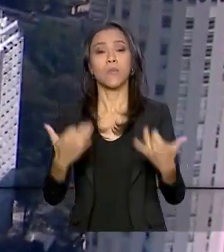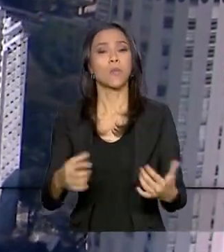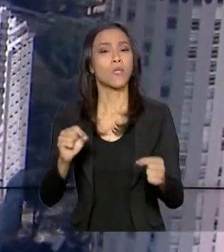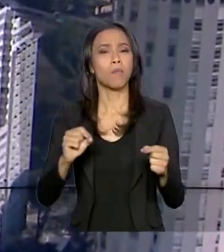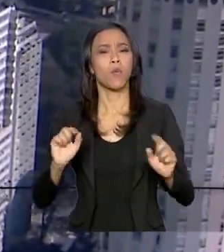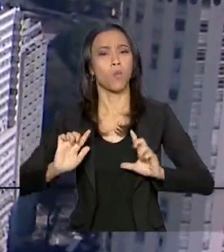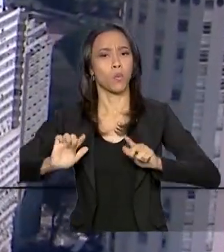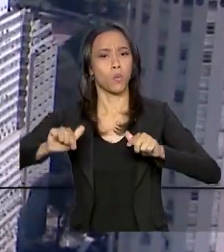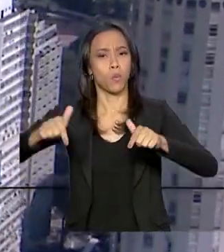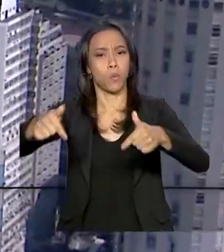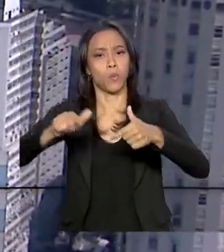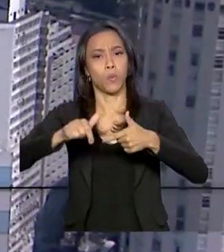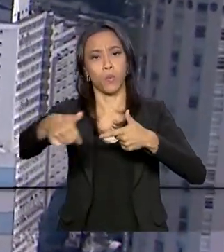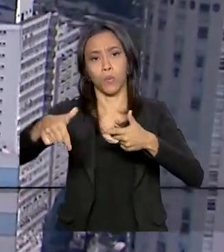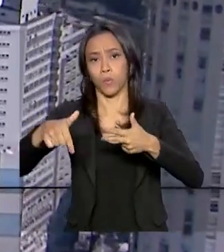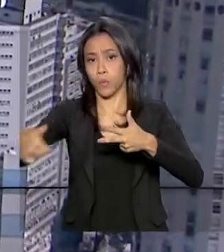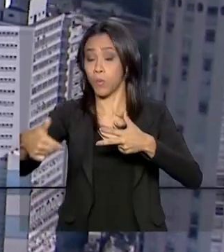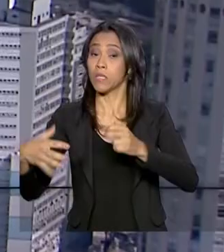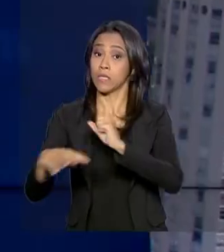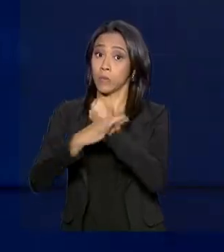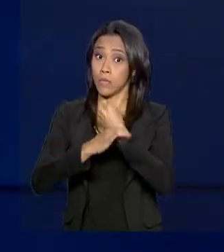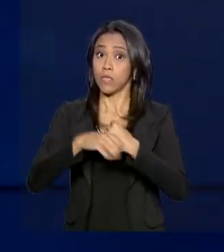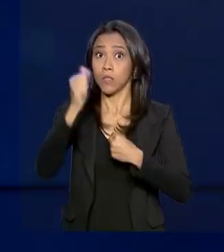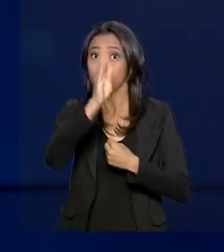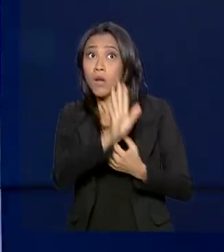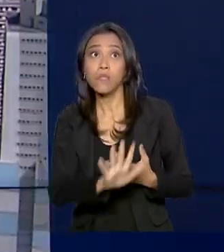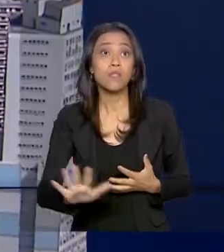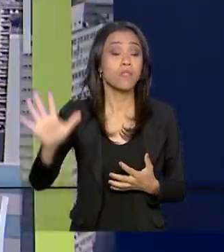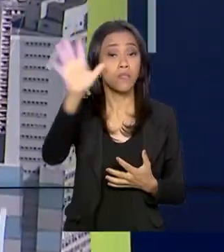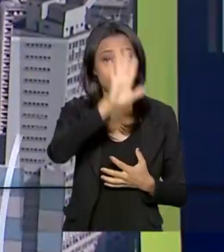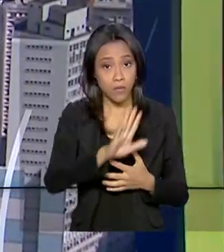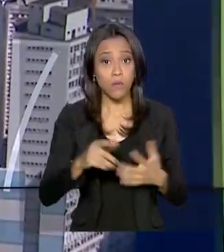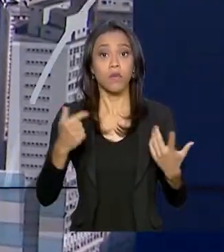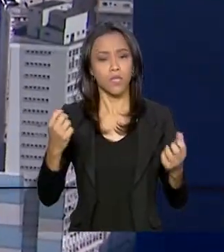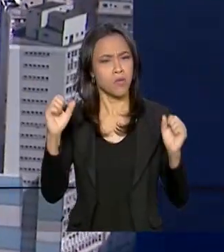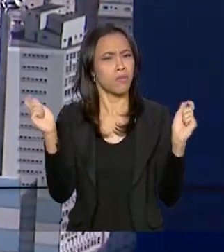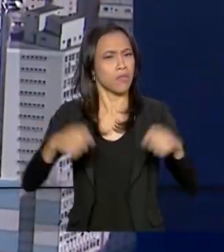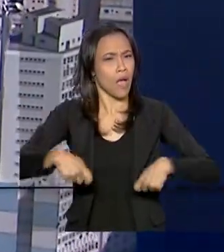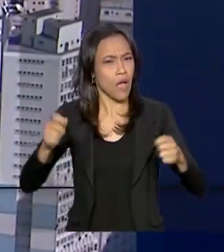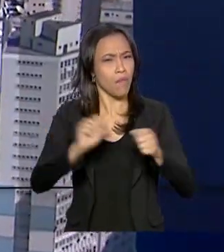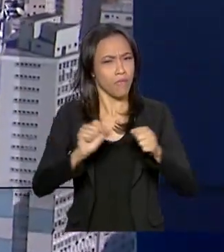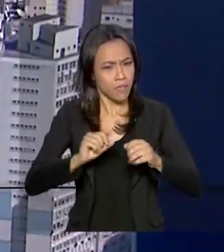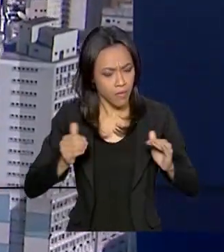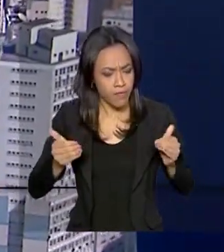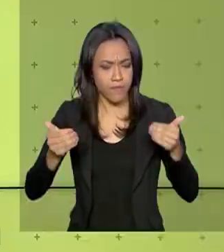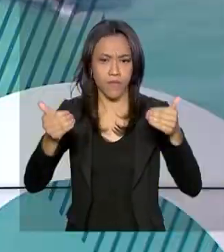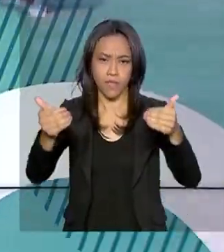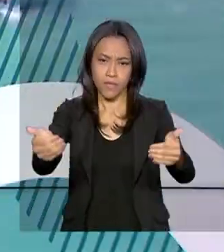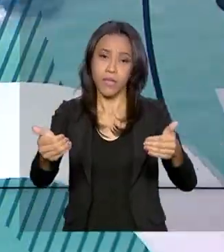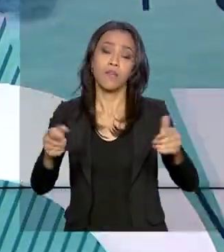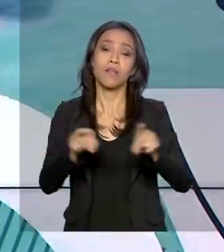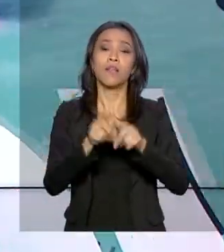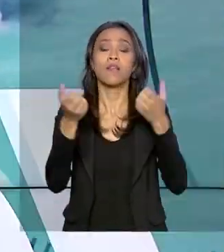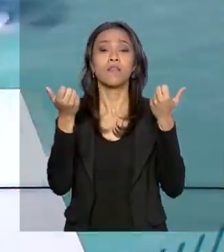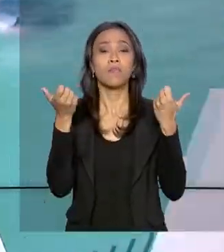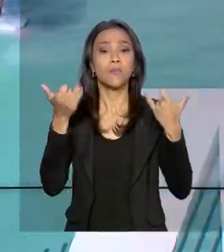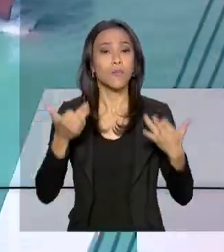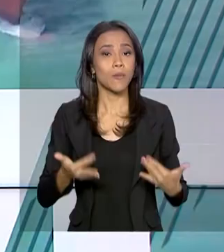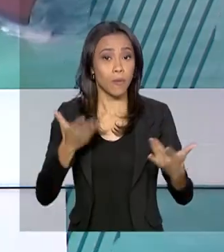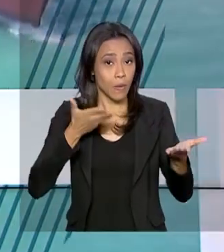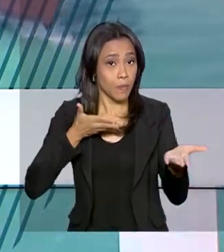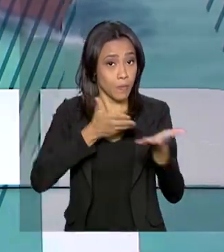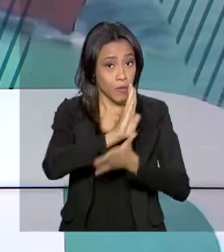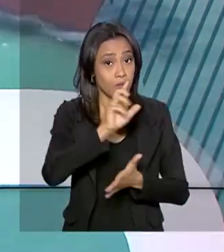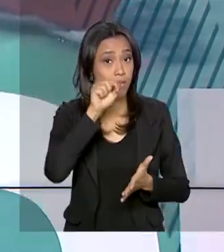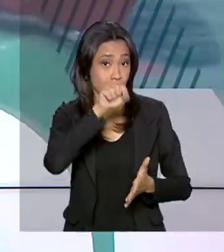ações desenvolvidas na área da segurança em todo o país e o que ainda pode ser feito para avançar. E falou também da aprovação pelo